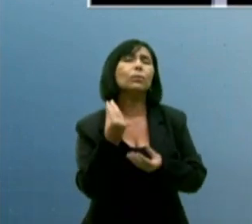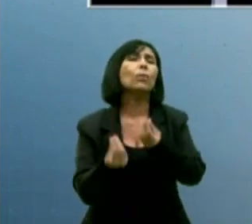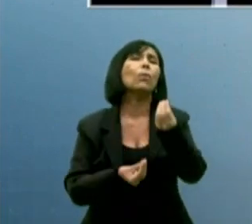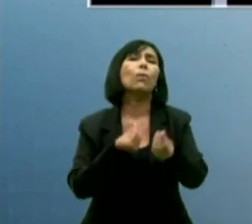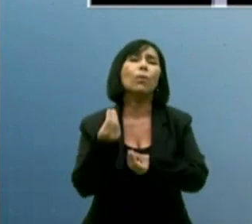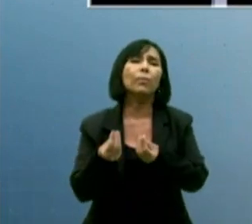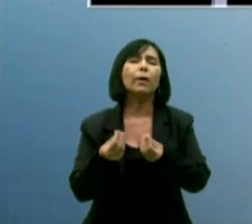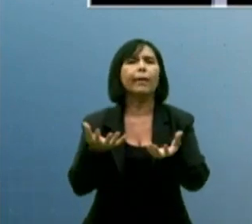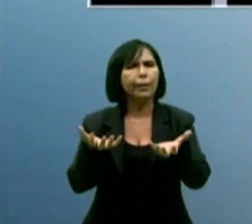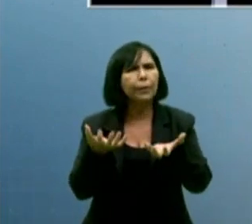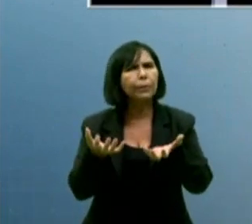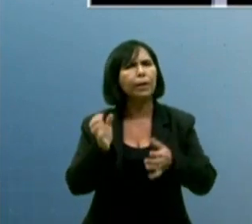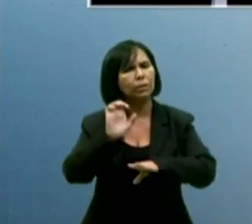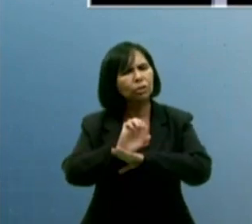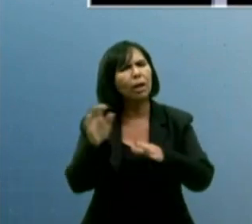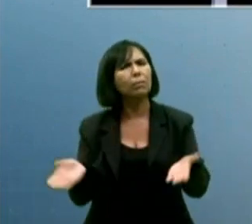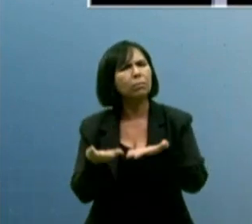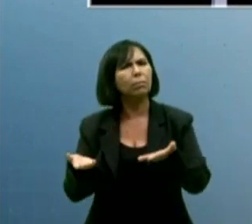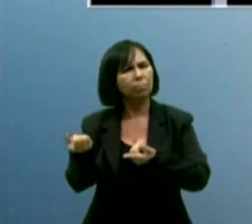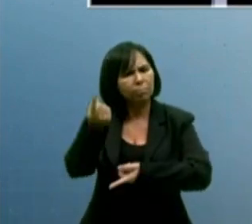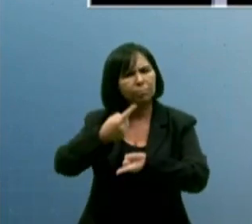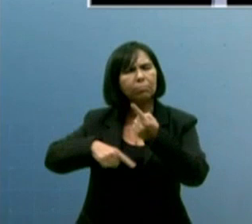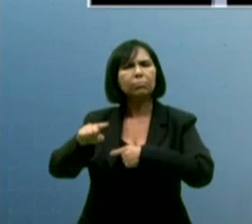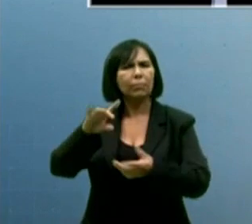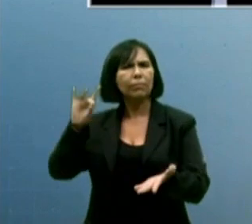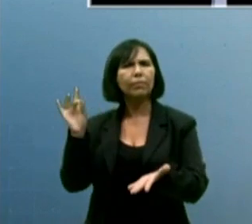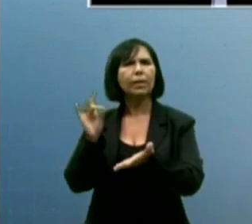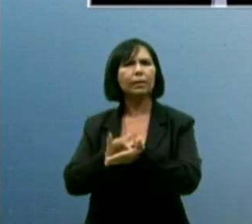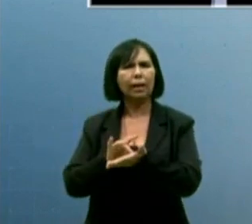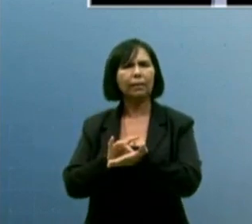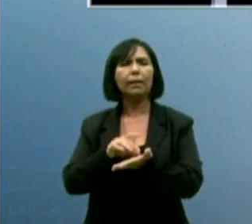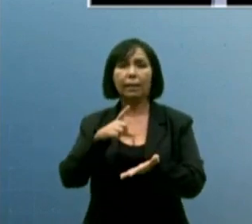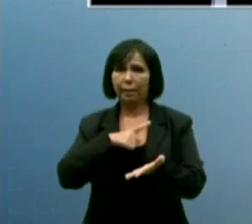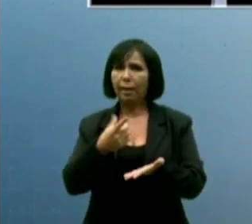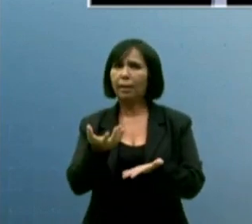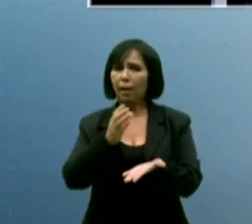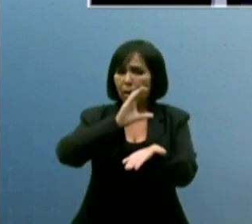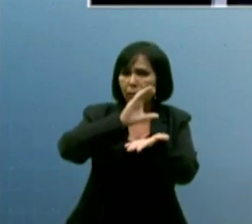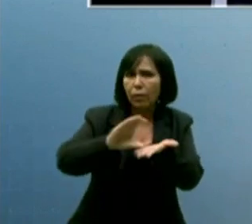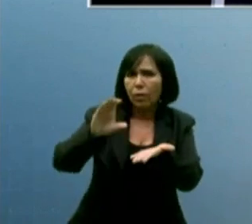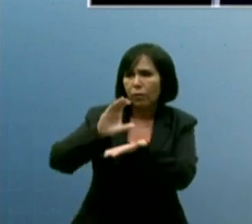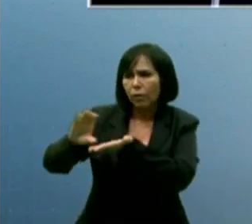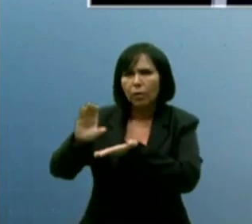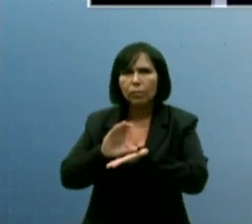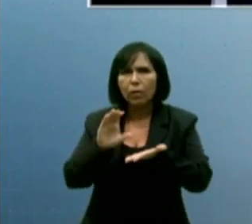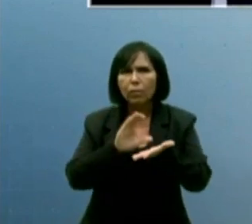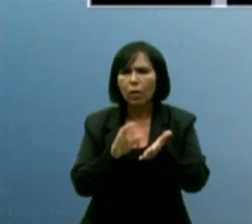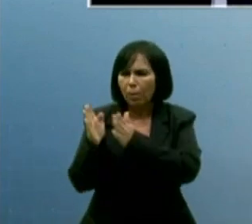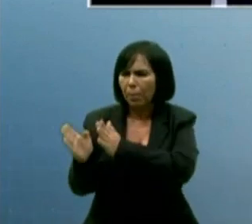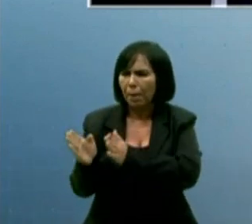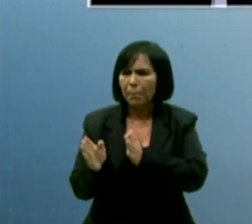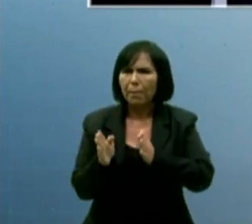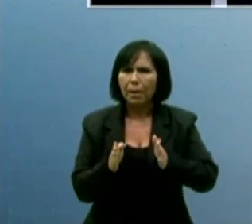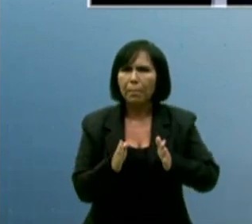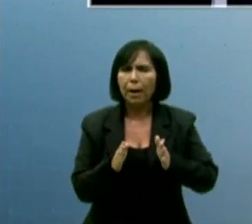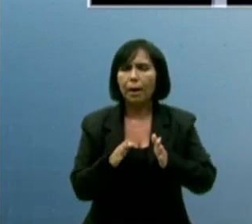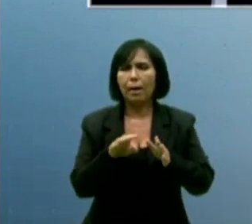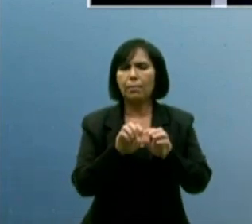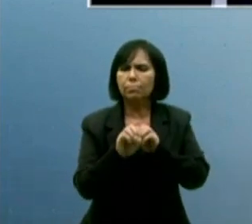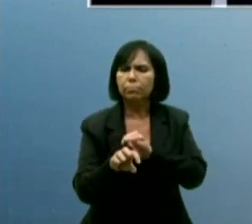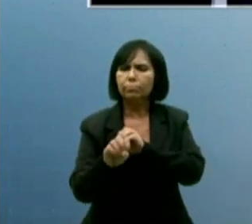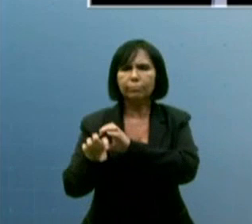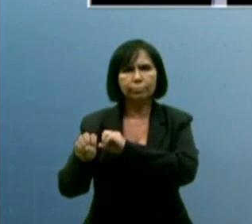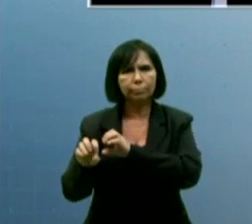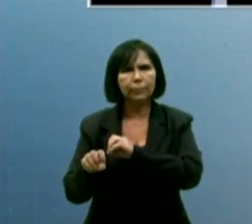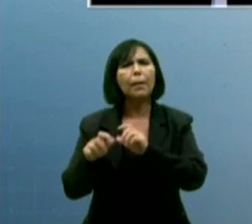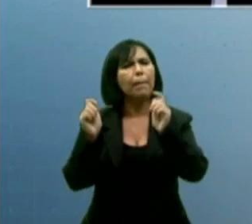avançar, como pode e deve. PEC do teto de gastos, não restringiu o orçamento da educação. Você poderia mais do